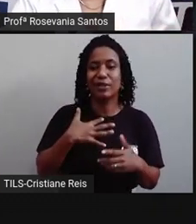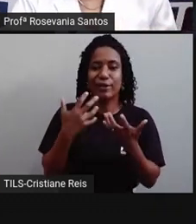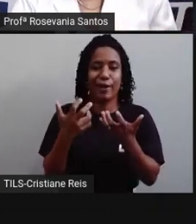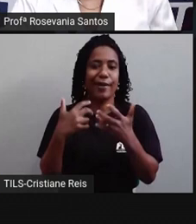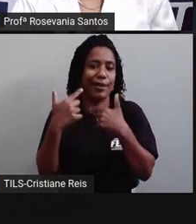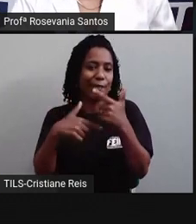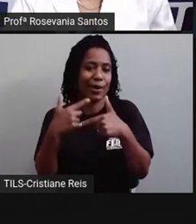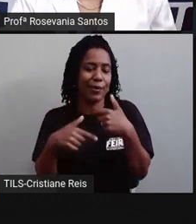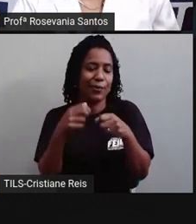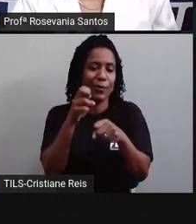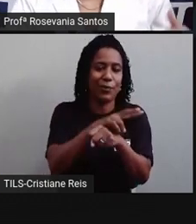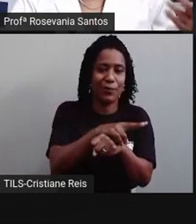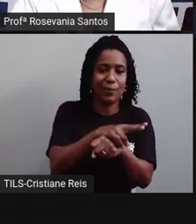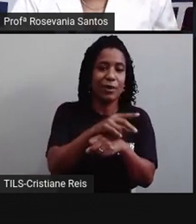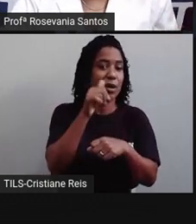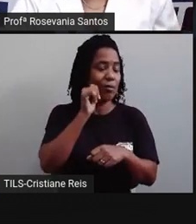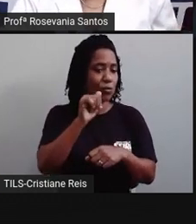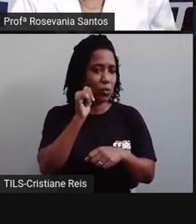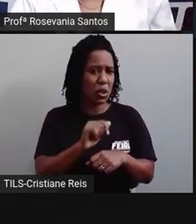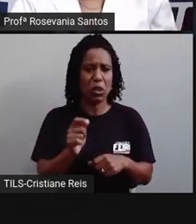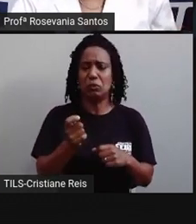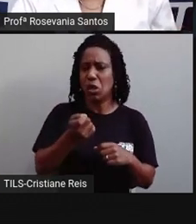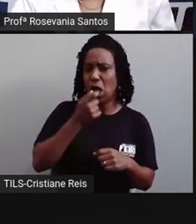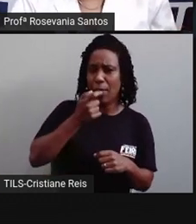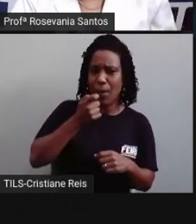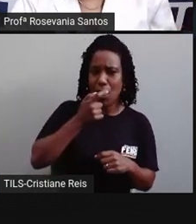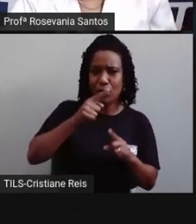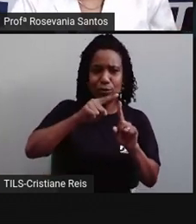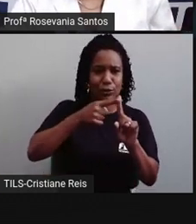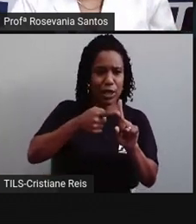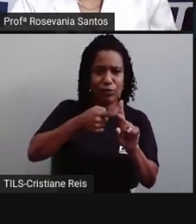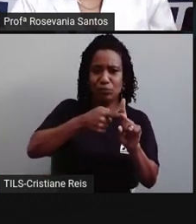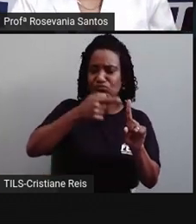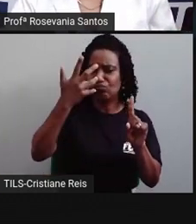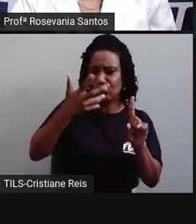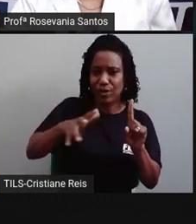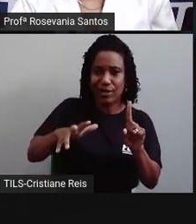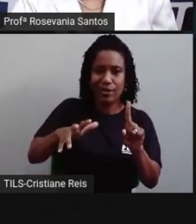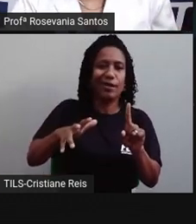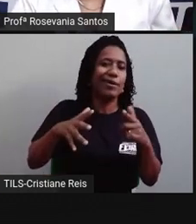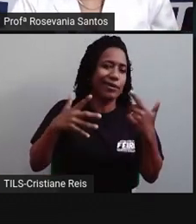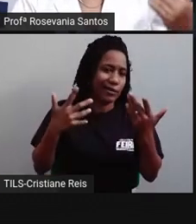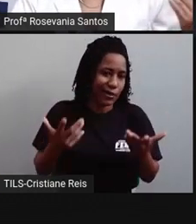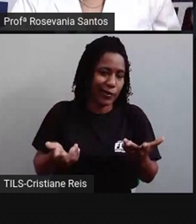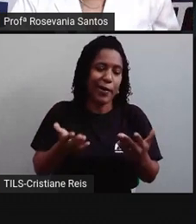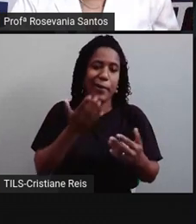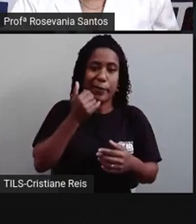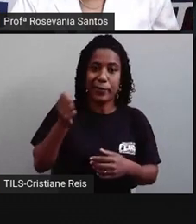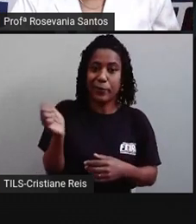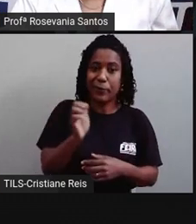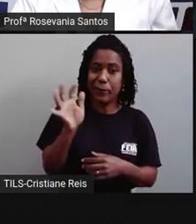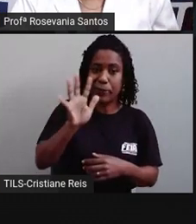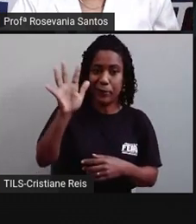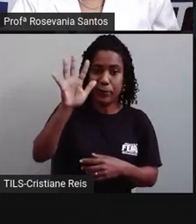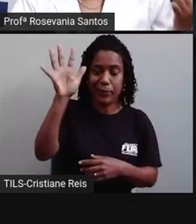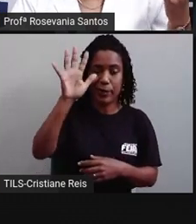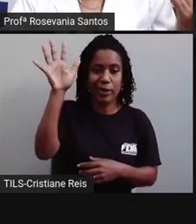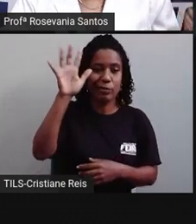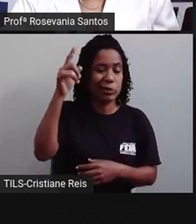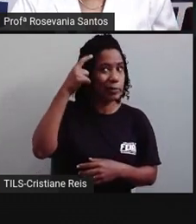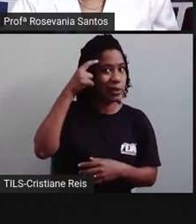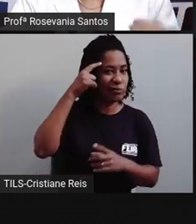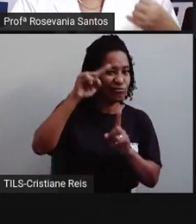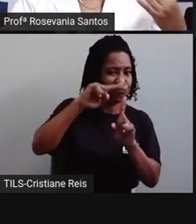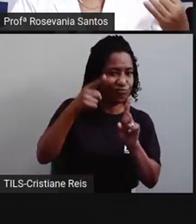vida ficou mais caro, então não dava mais para se ter essa quantidade enorme de filhos, né, porque agora as condições sanitárias de